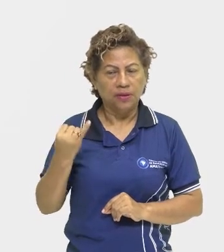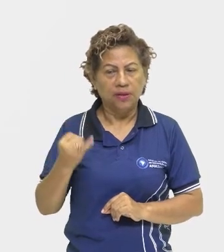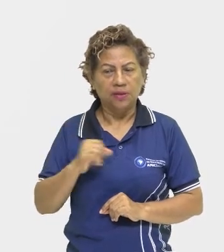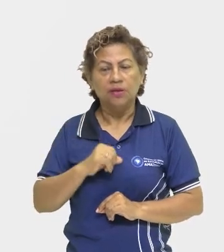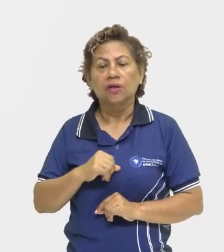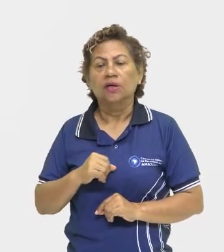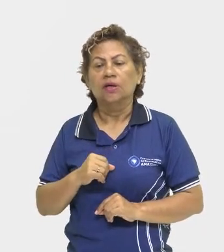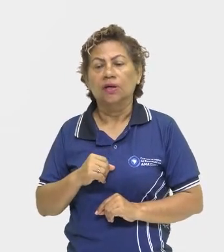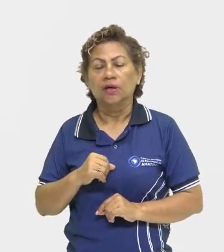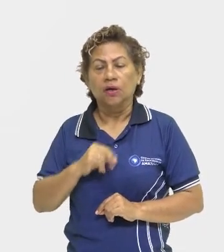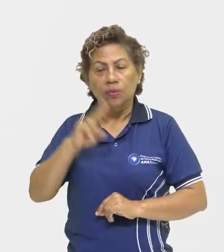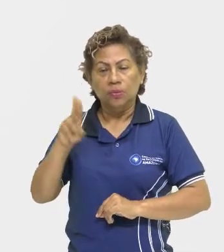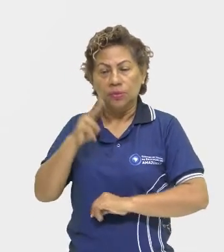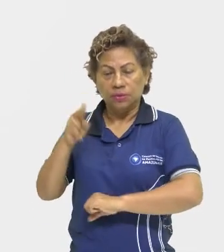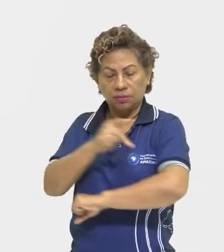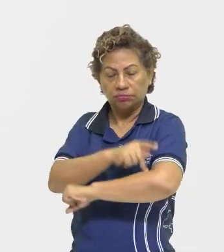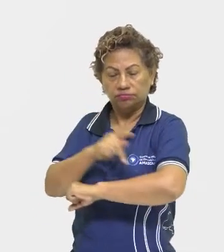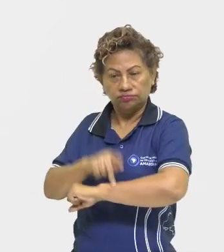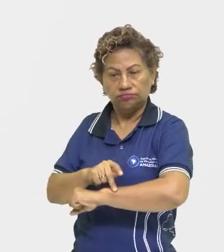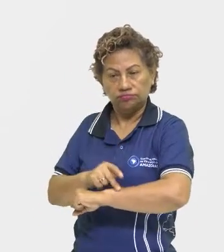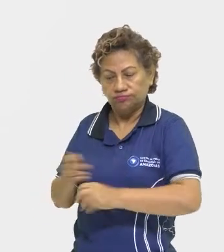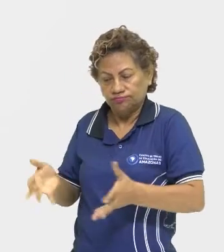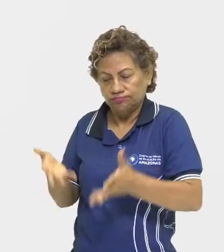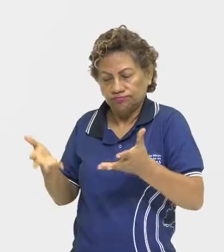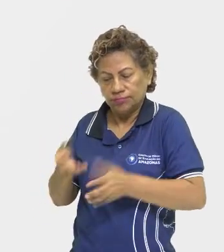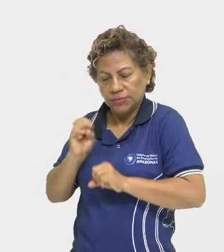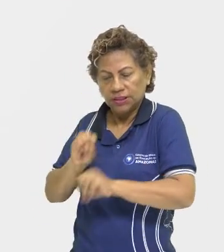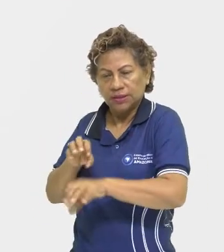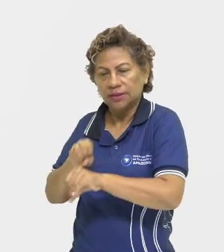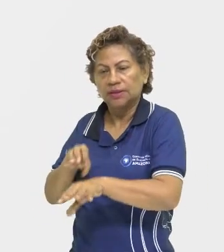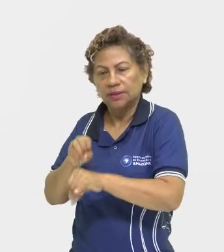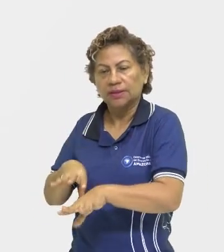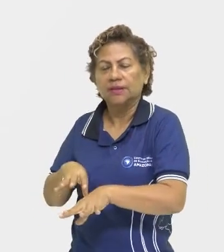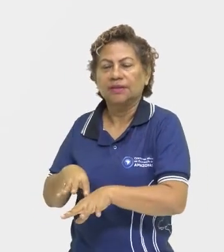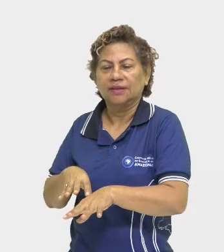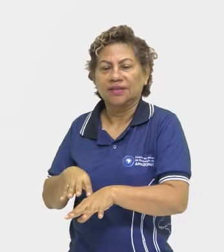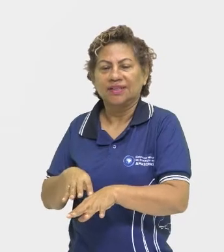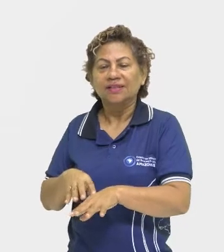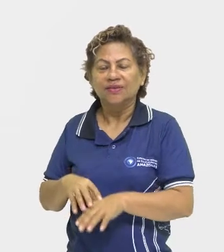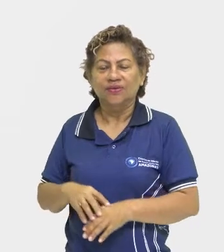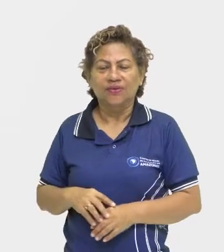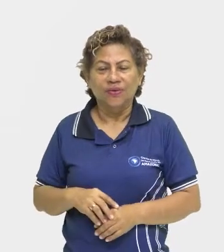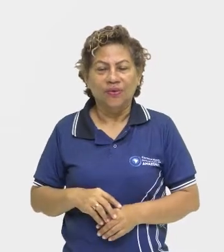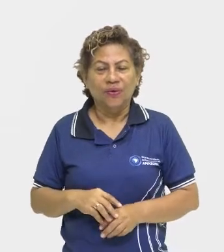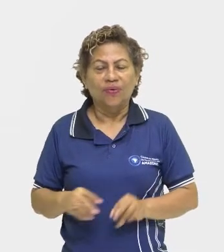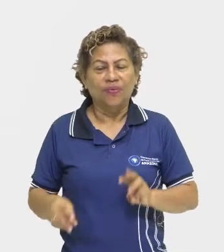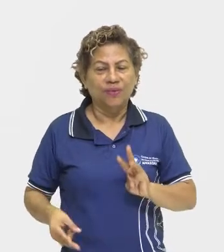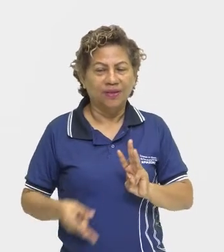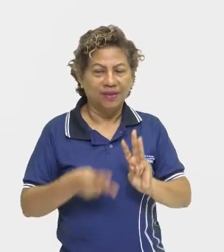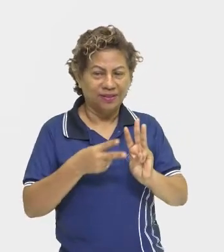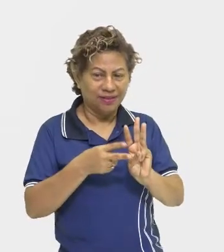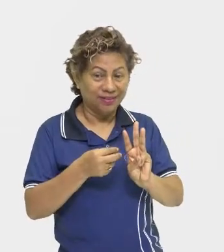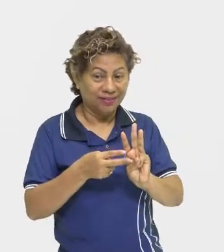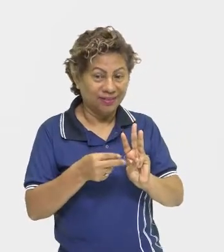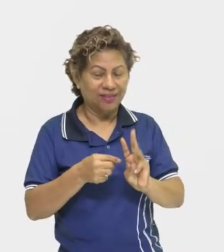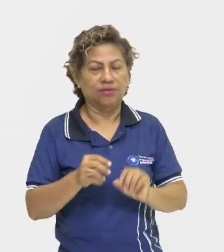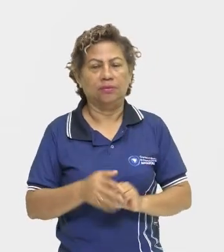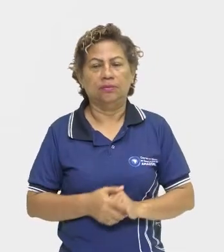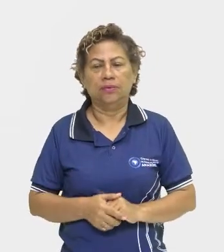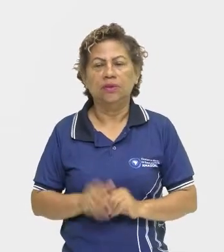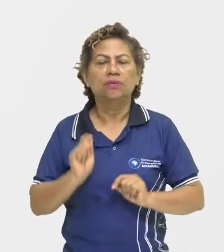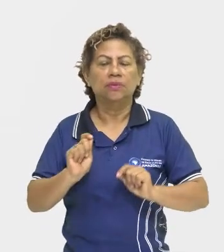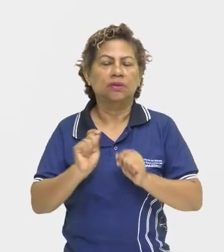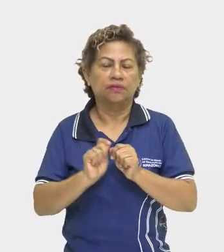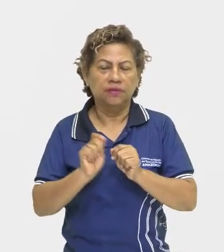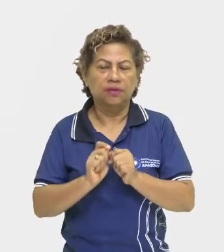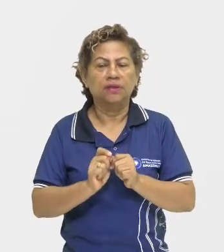evangelizar os indígenas. Era inspirado em passagens bíblicas e eles produziram documentos que